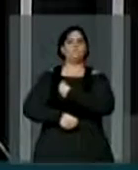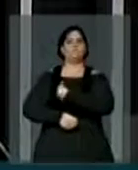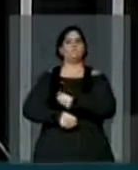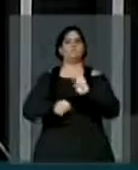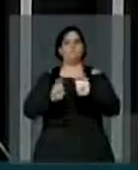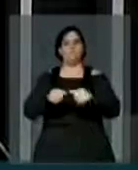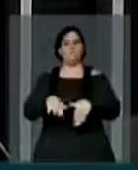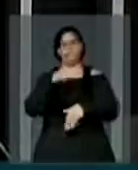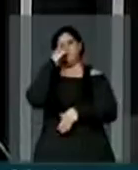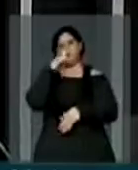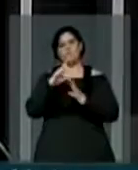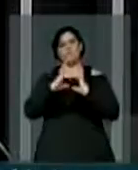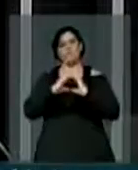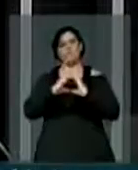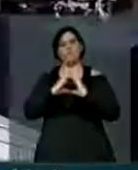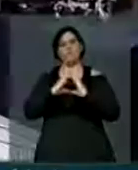pastor Pascoal Piragini.